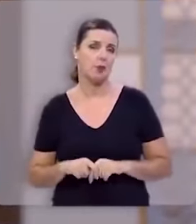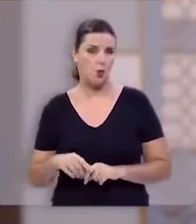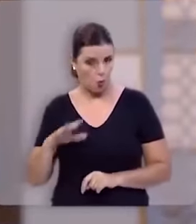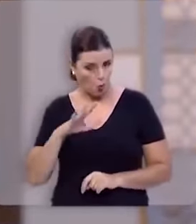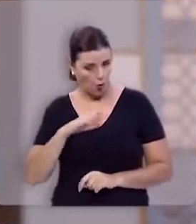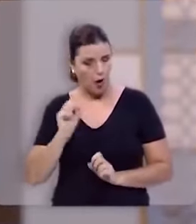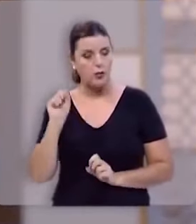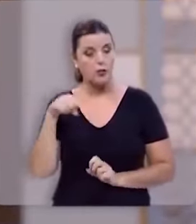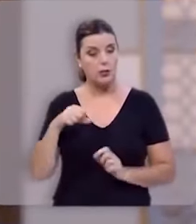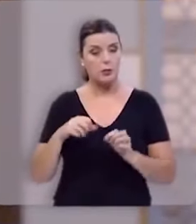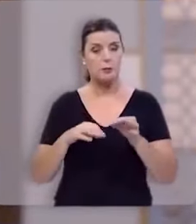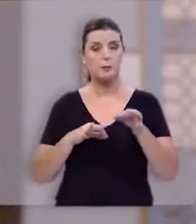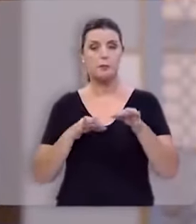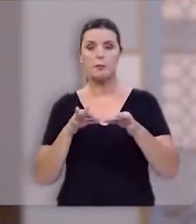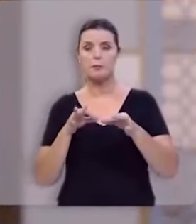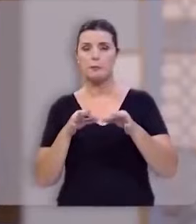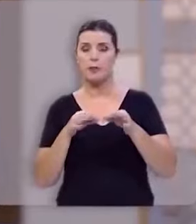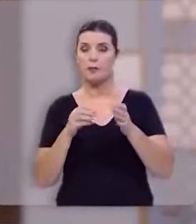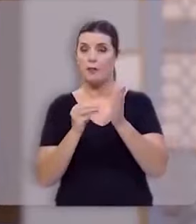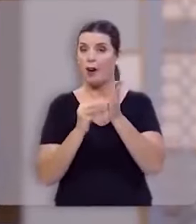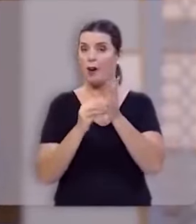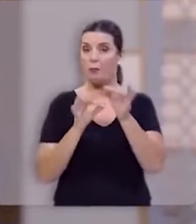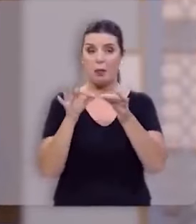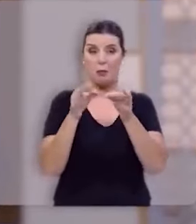coragem sem preparo é loucura